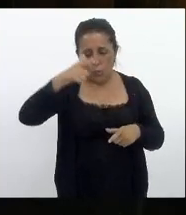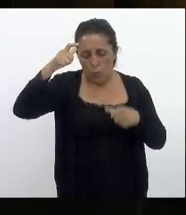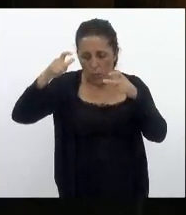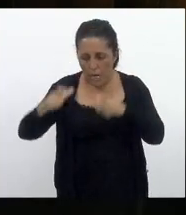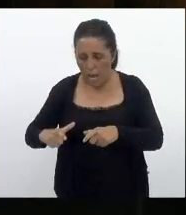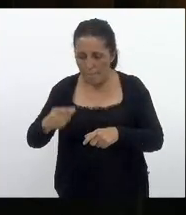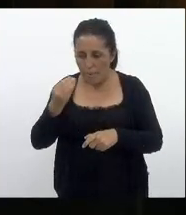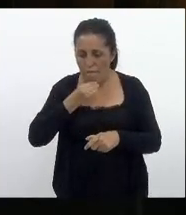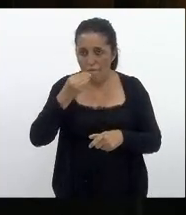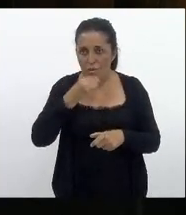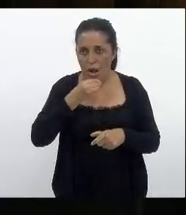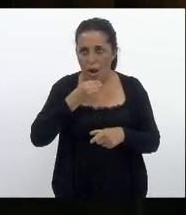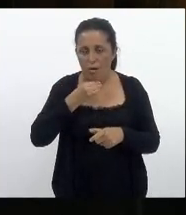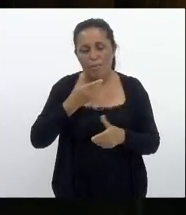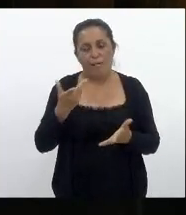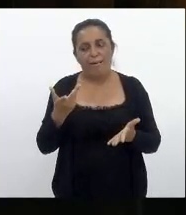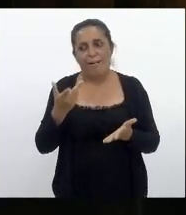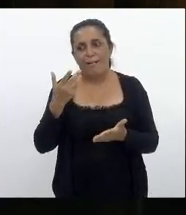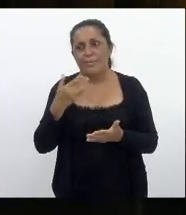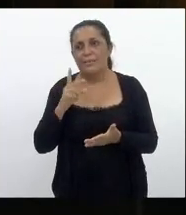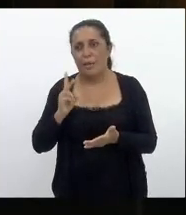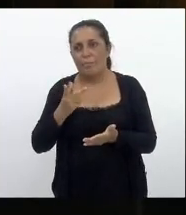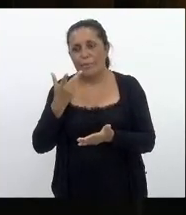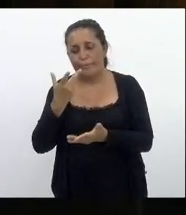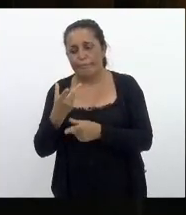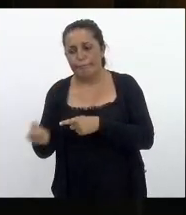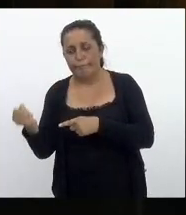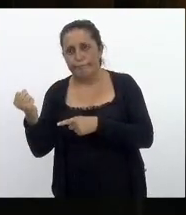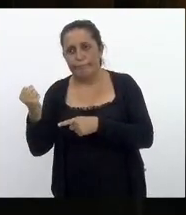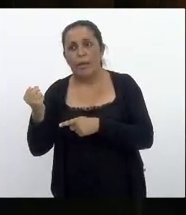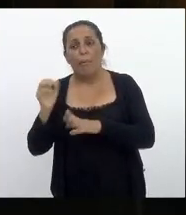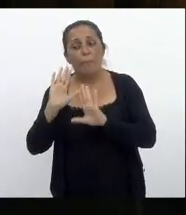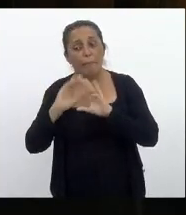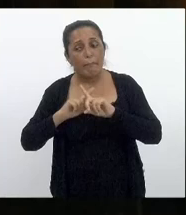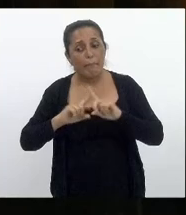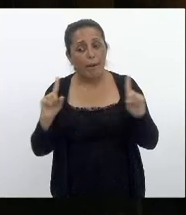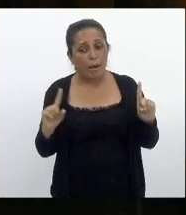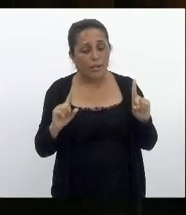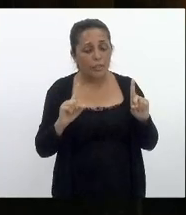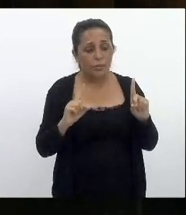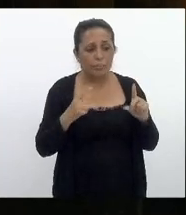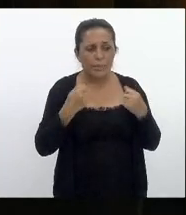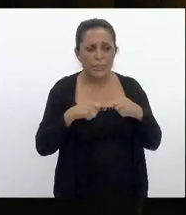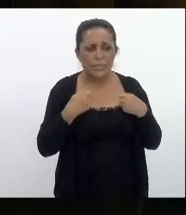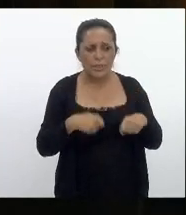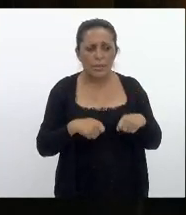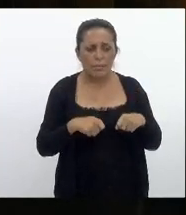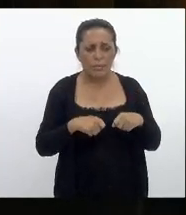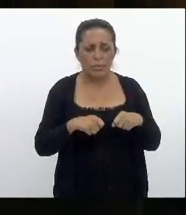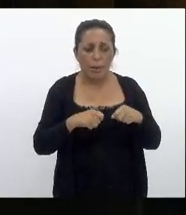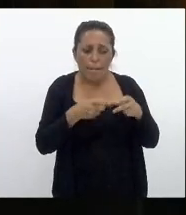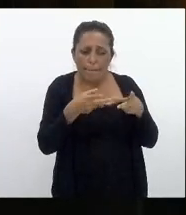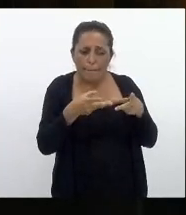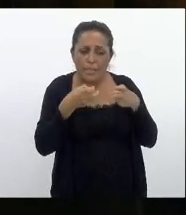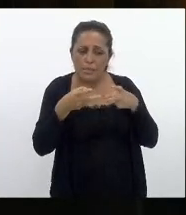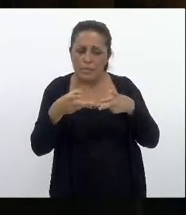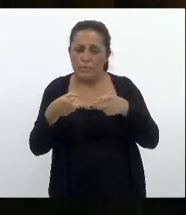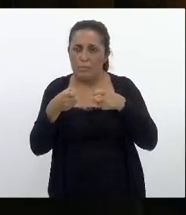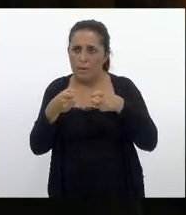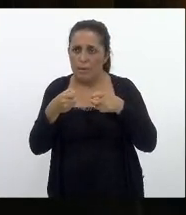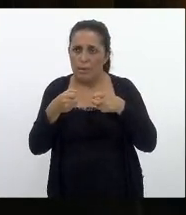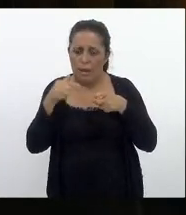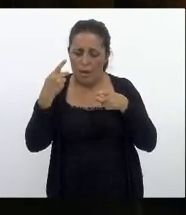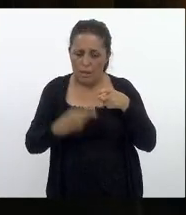mas esta casa também é perceptível a preocupação